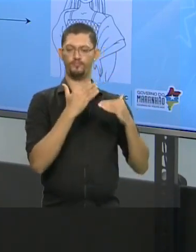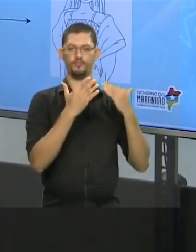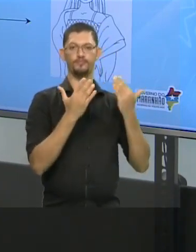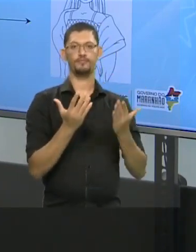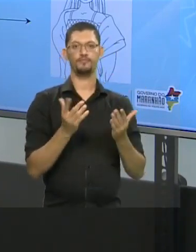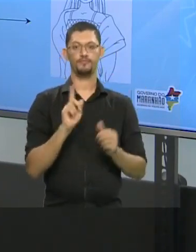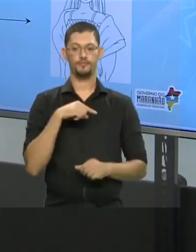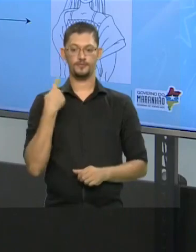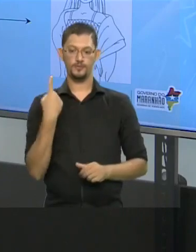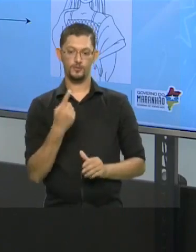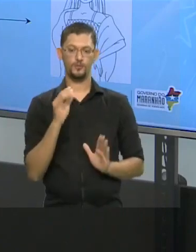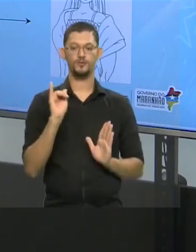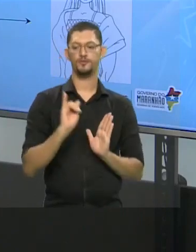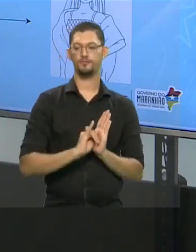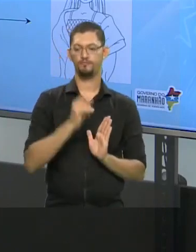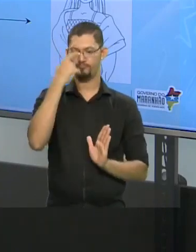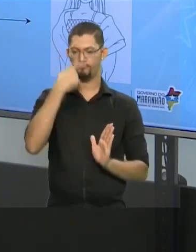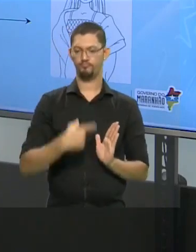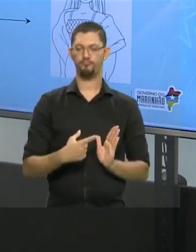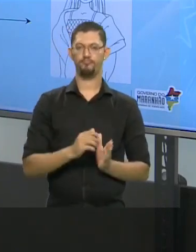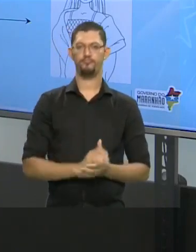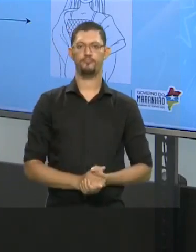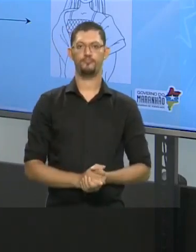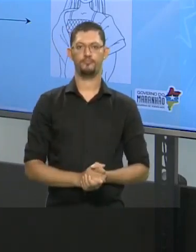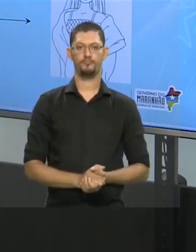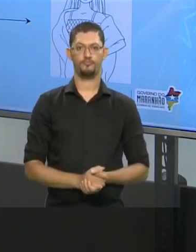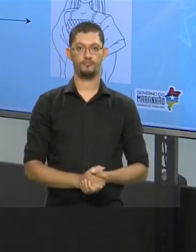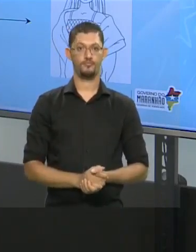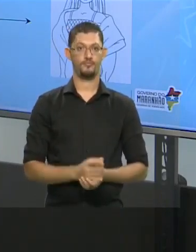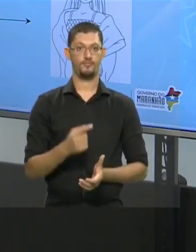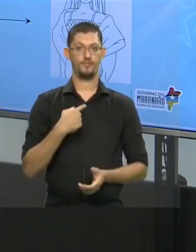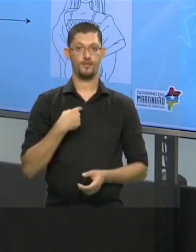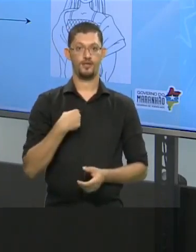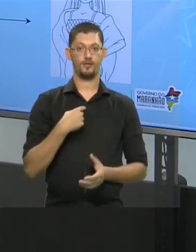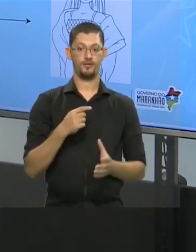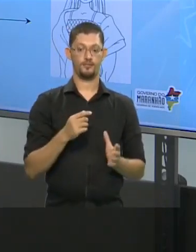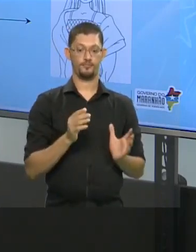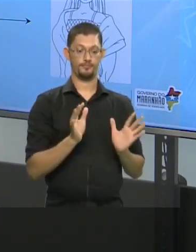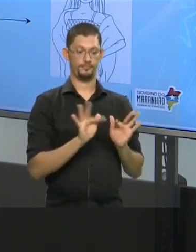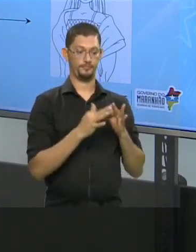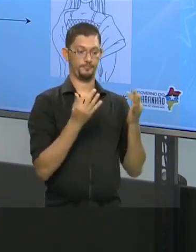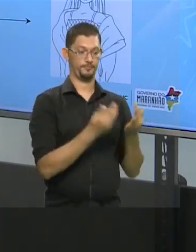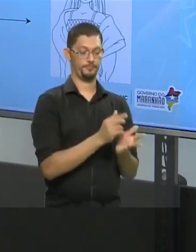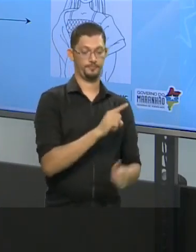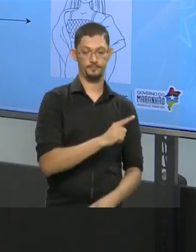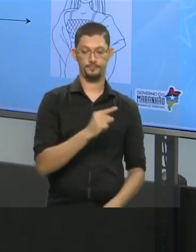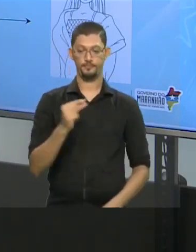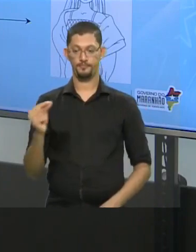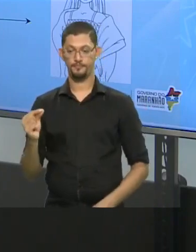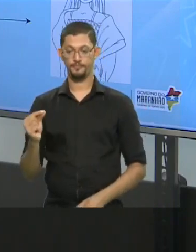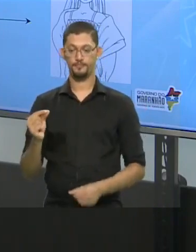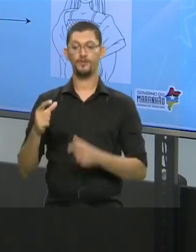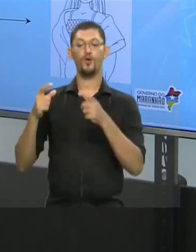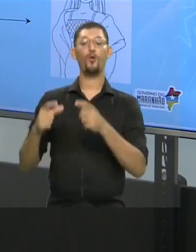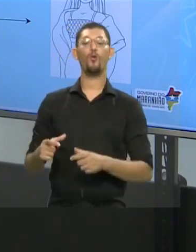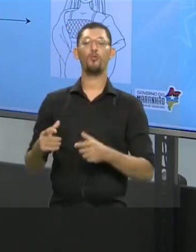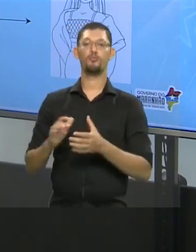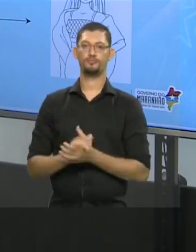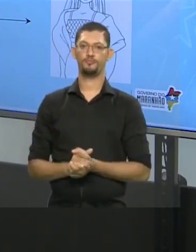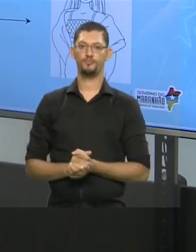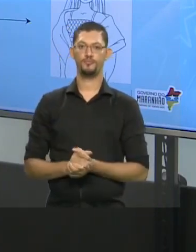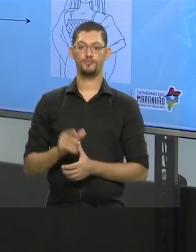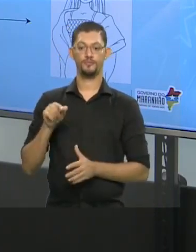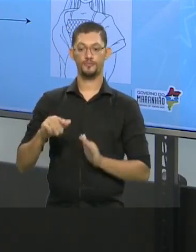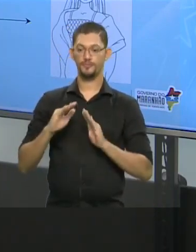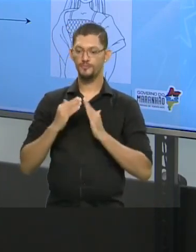a nossa identidade. Quando a gente sai desse ambiente familiar, a gente vai para onde? A gente